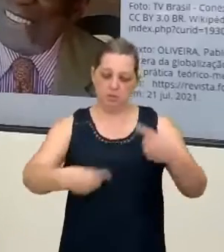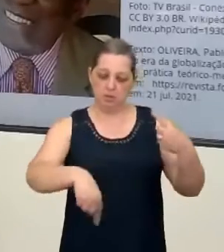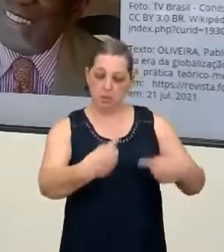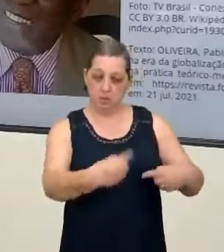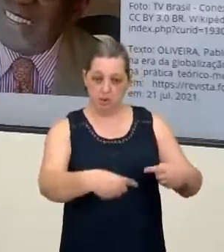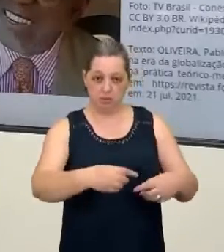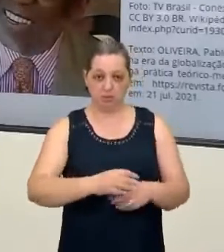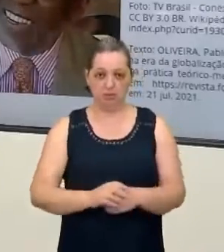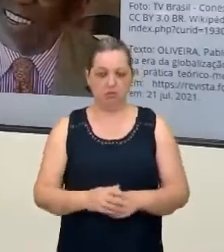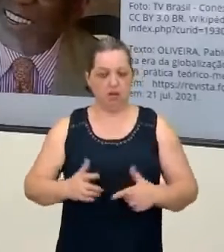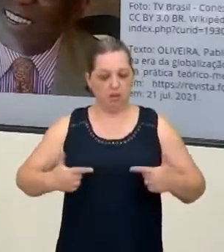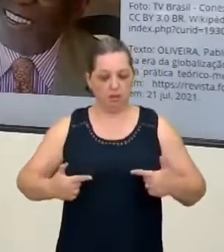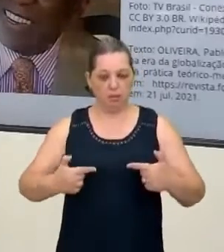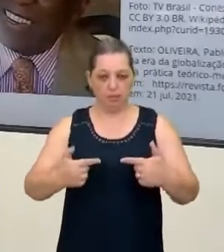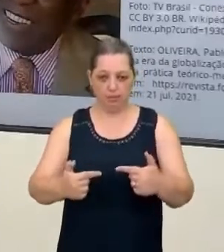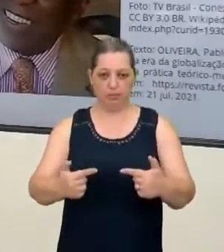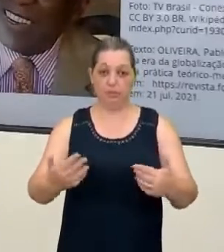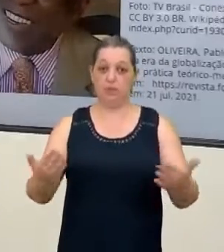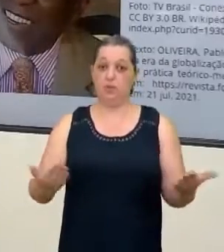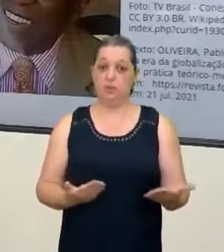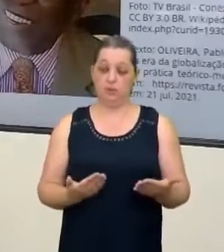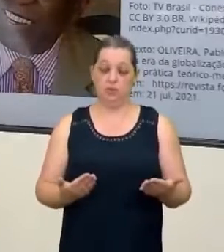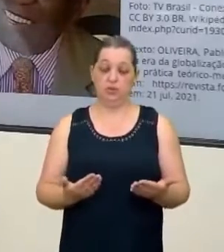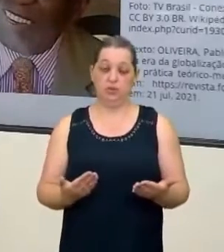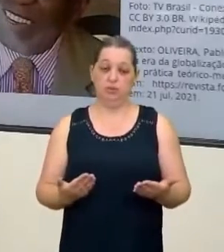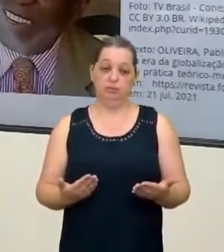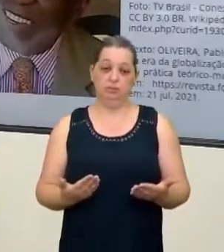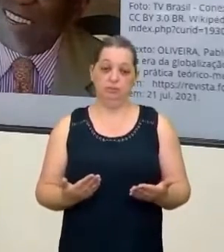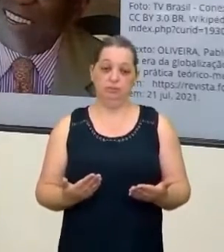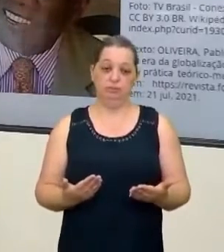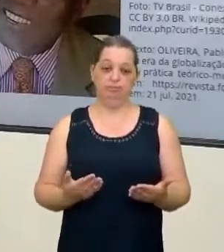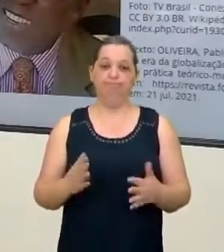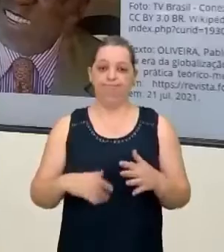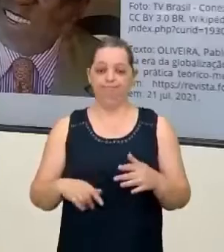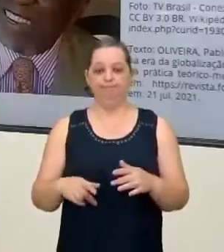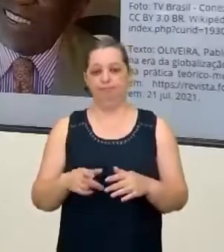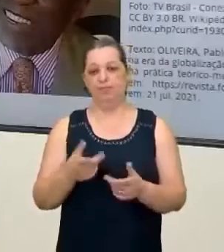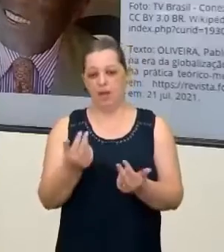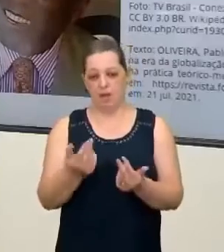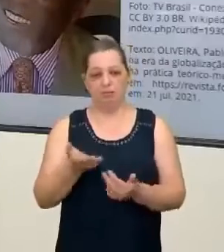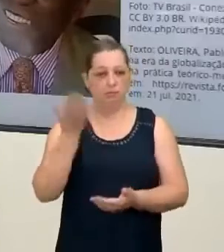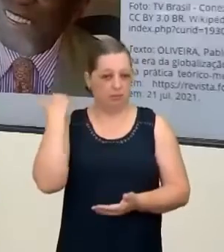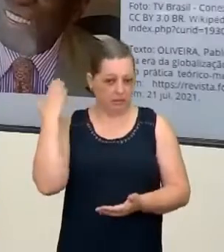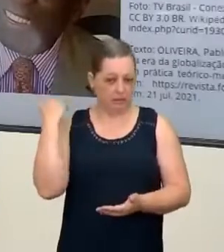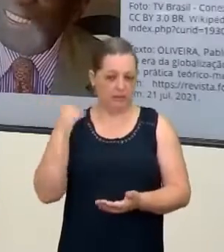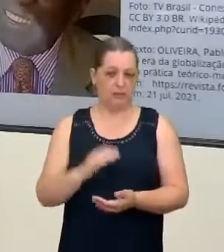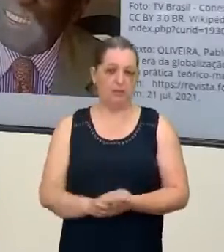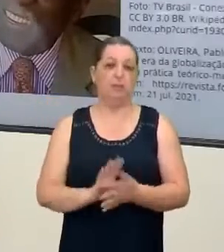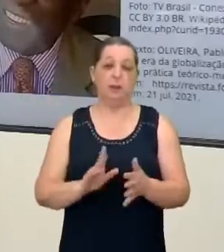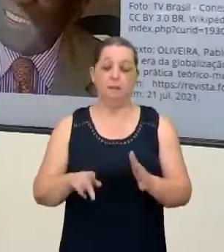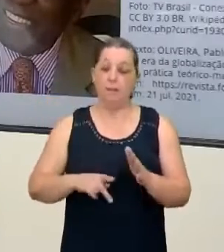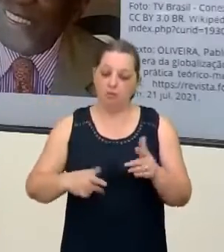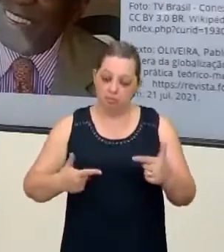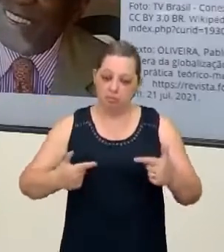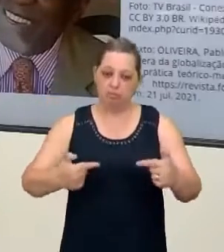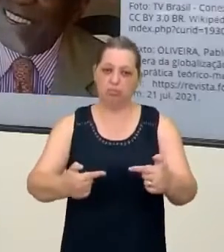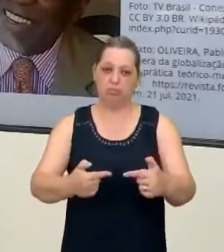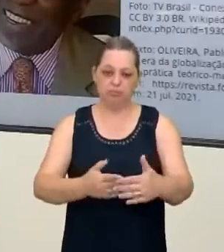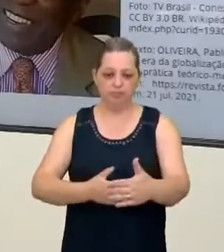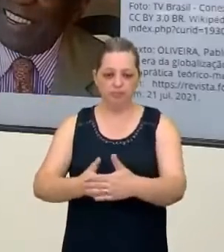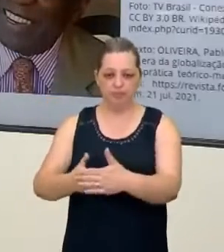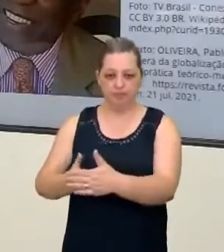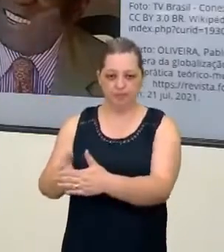né. Então, guerras hoje, né, praticamente aí a gente vê no passado, né, mas guerras com barreiras